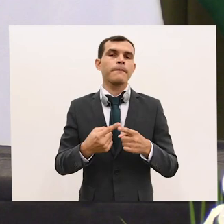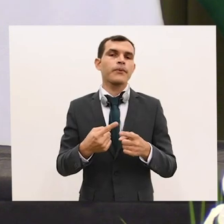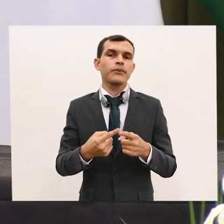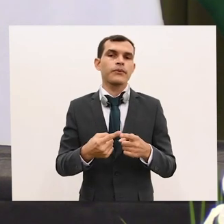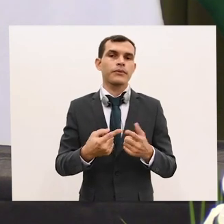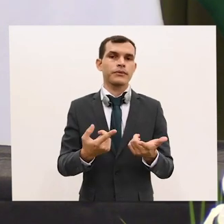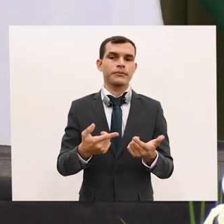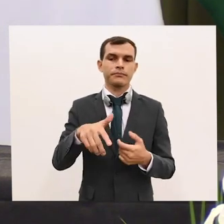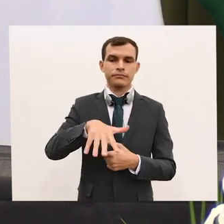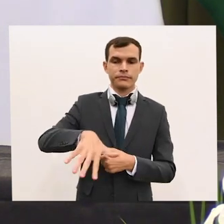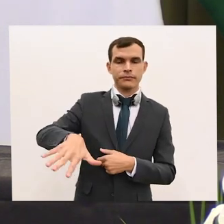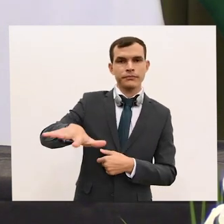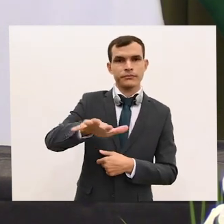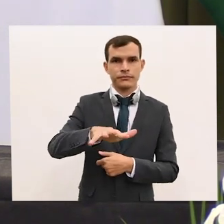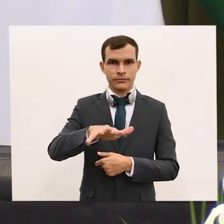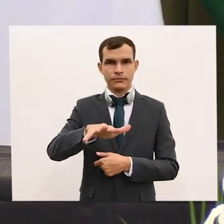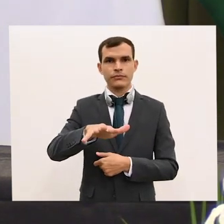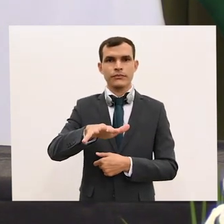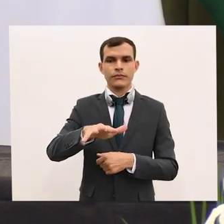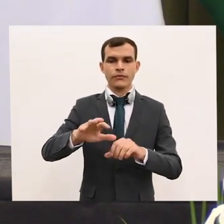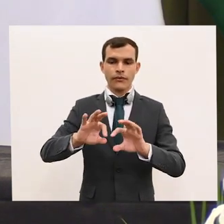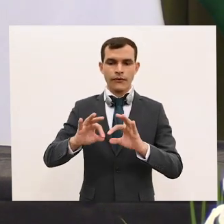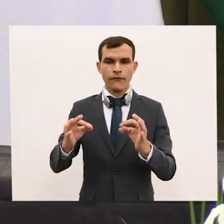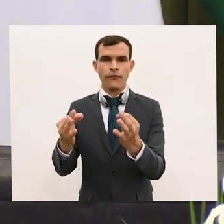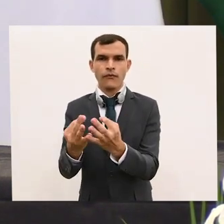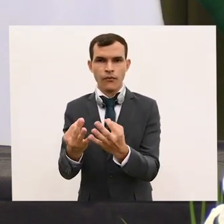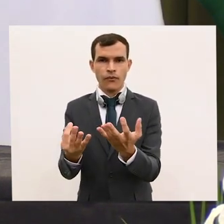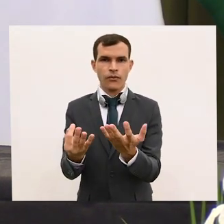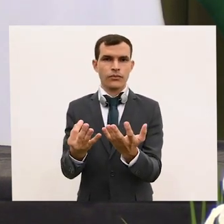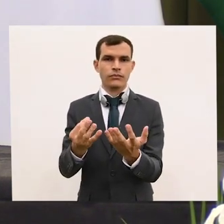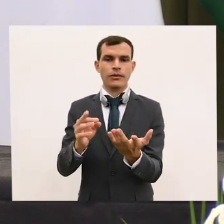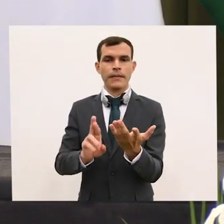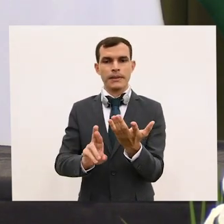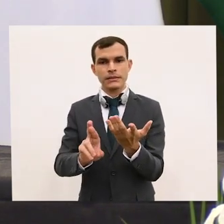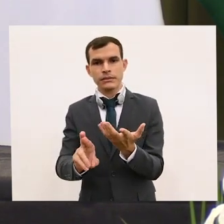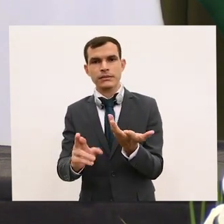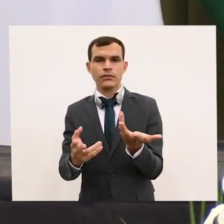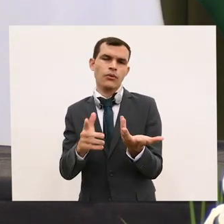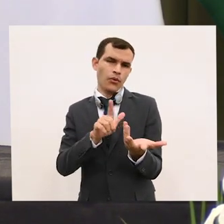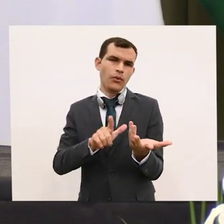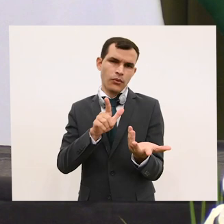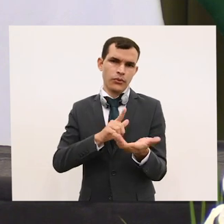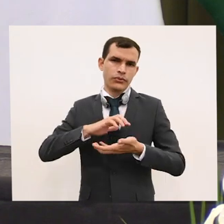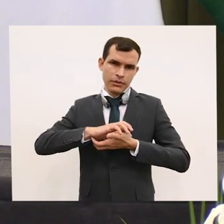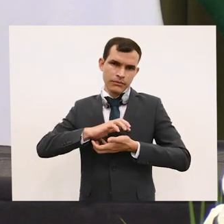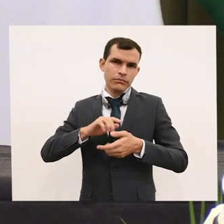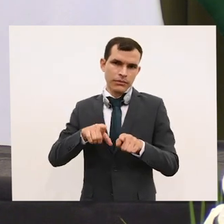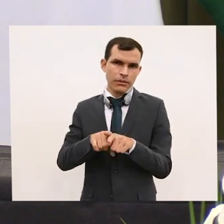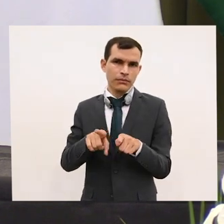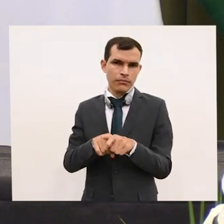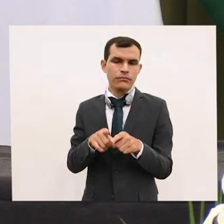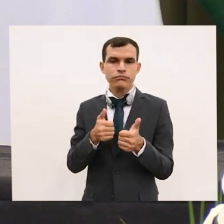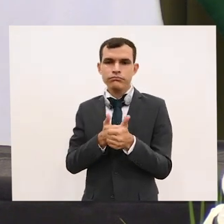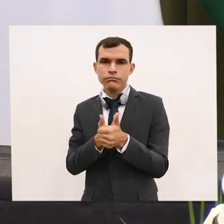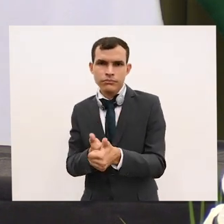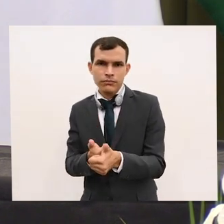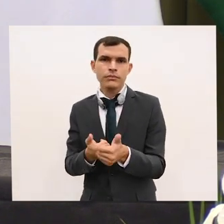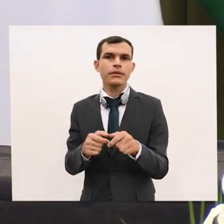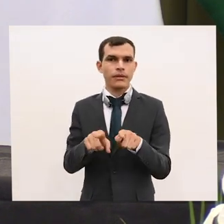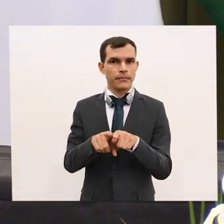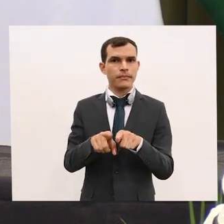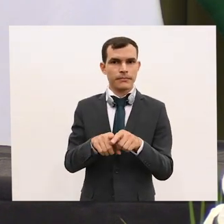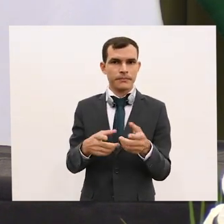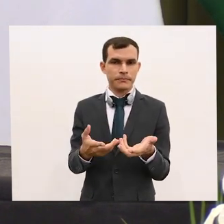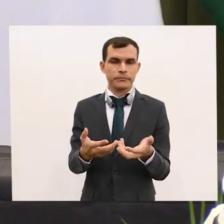nesses fóruns, a representação é feita, claro que acompanhamento do Itamaraty, pelo Ministério da Economia. Em relação ao G20,